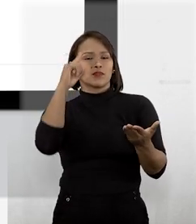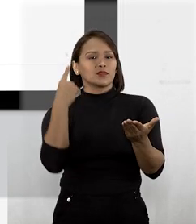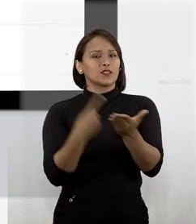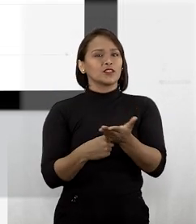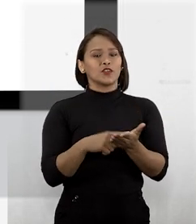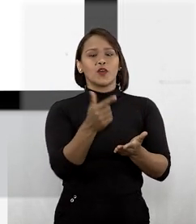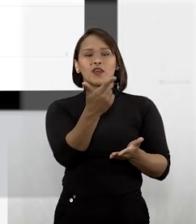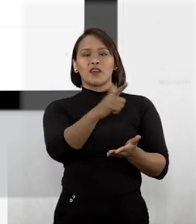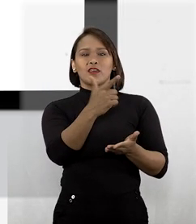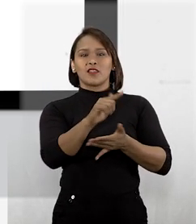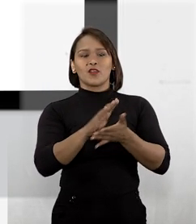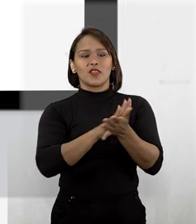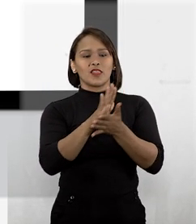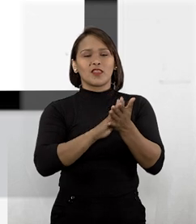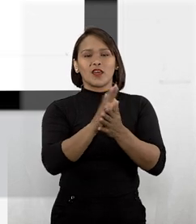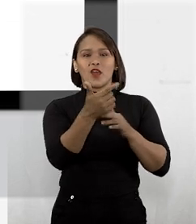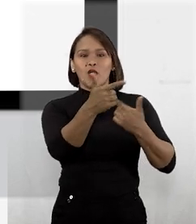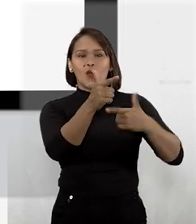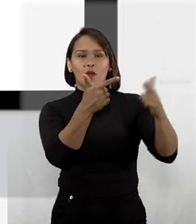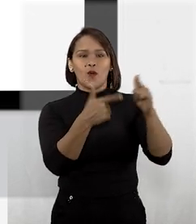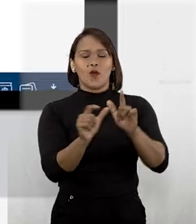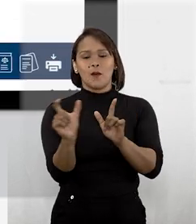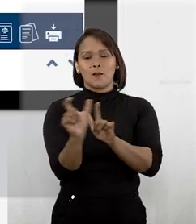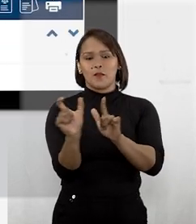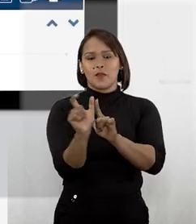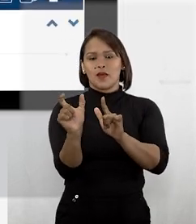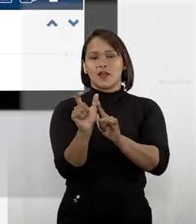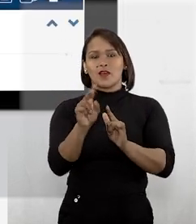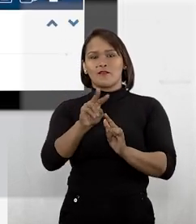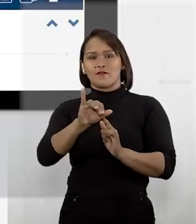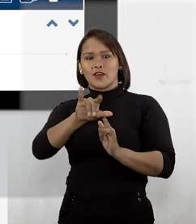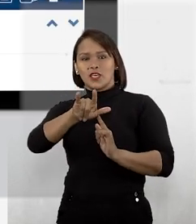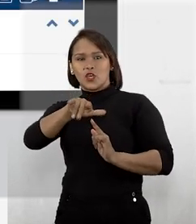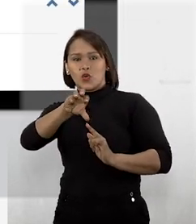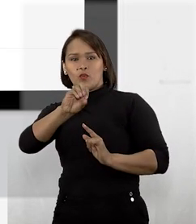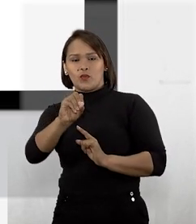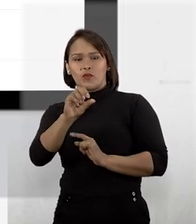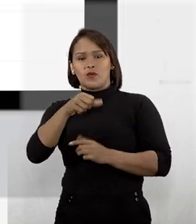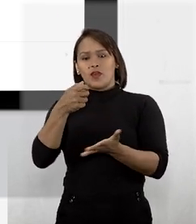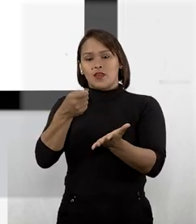que não haja qualquer outra palavra entre veículo e indenização.